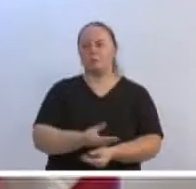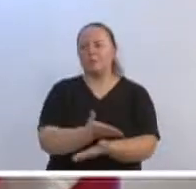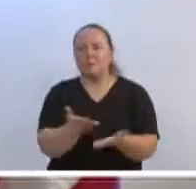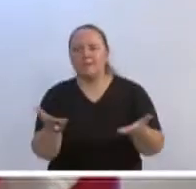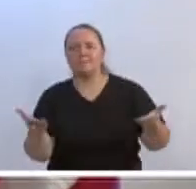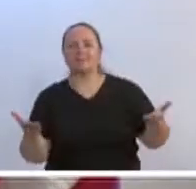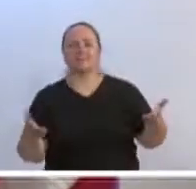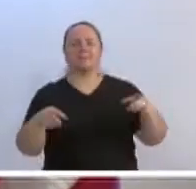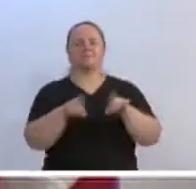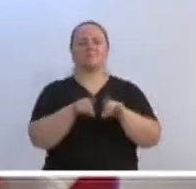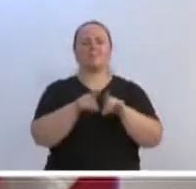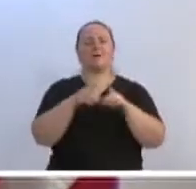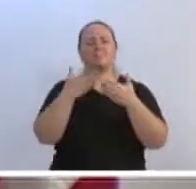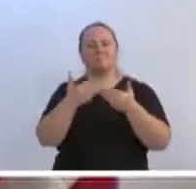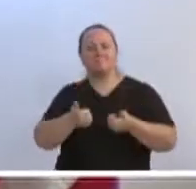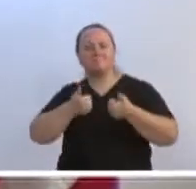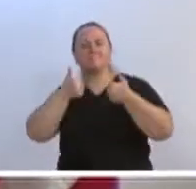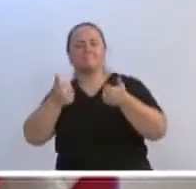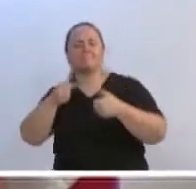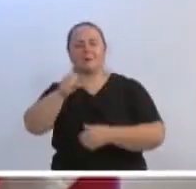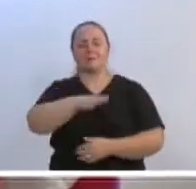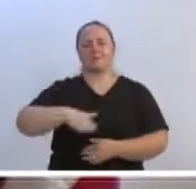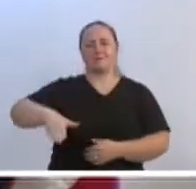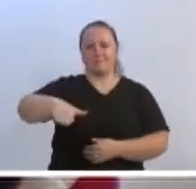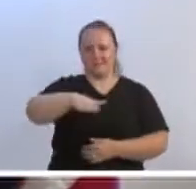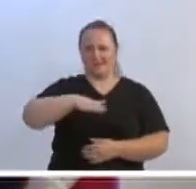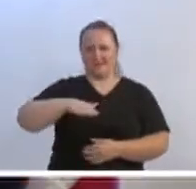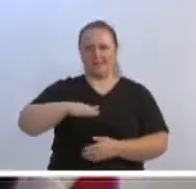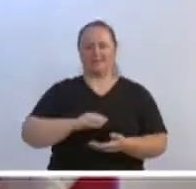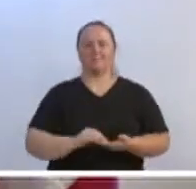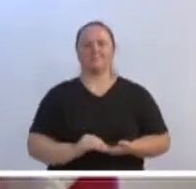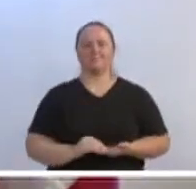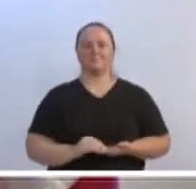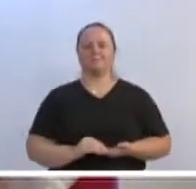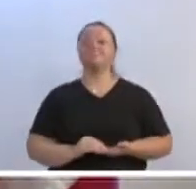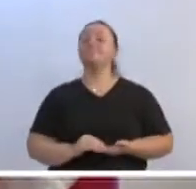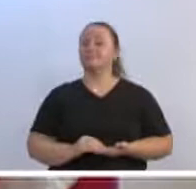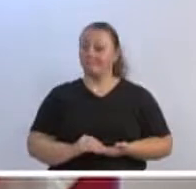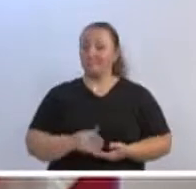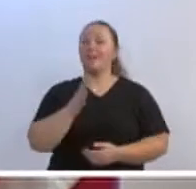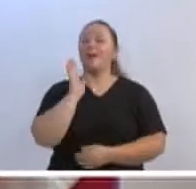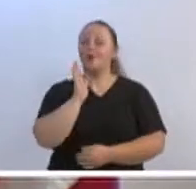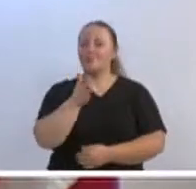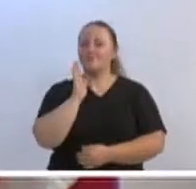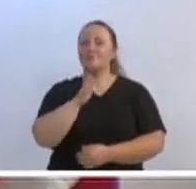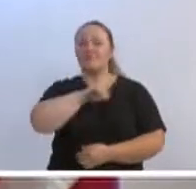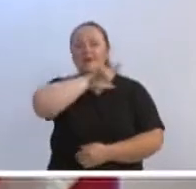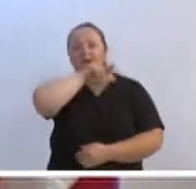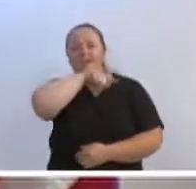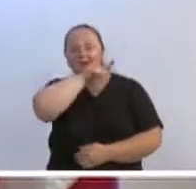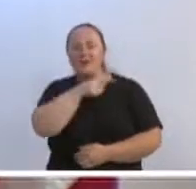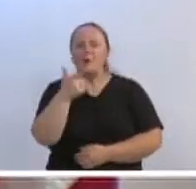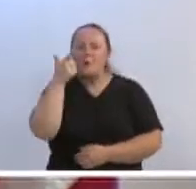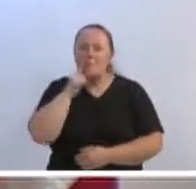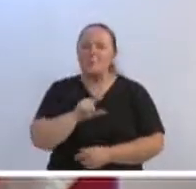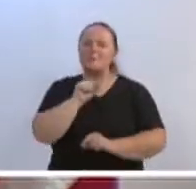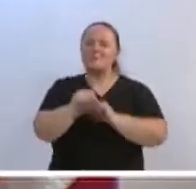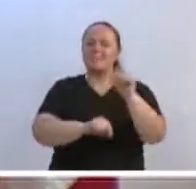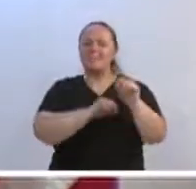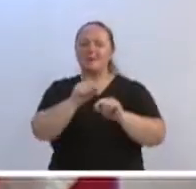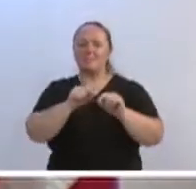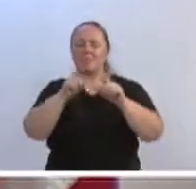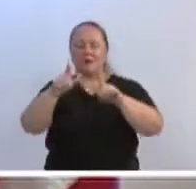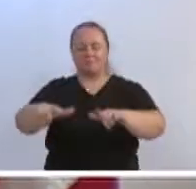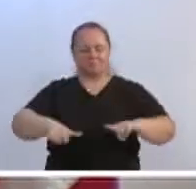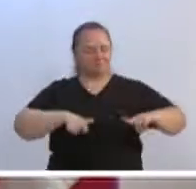e melhorando assim a sociedade. Tivemos a oportunidade de fazer aqui uma sessão solene, homenageando o aniversário do